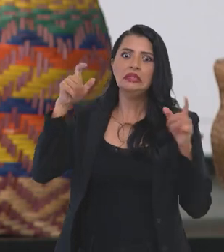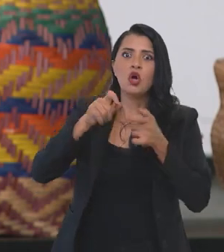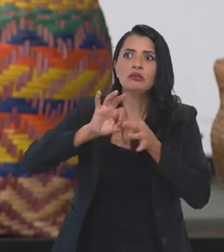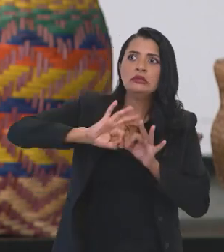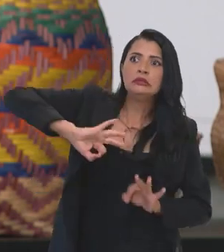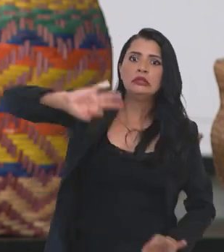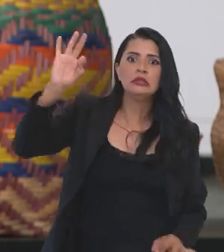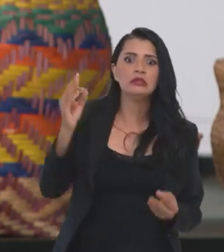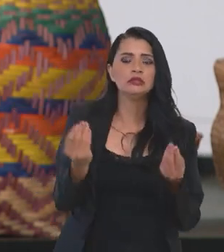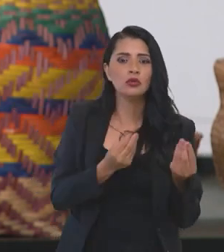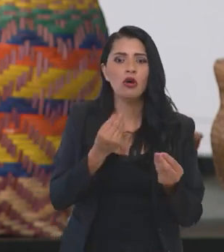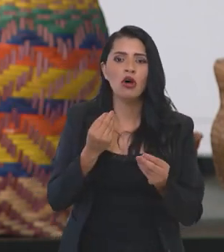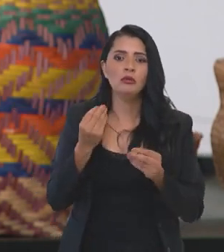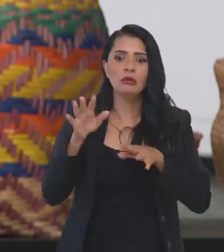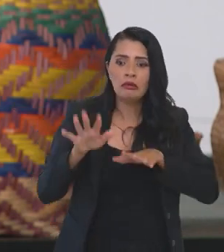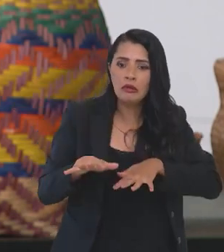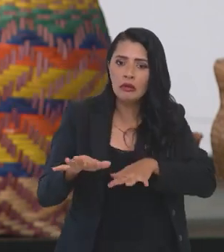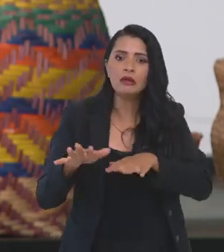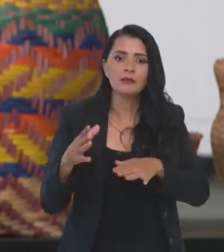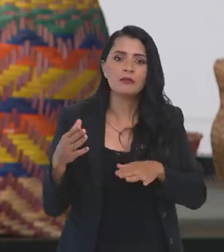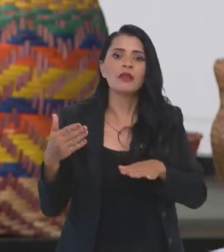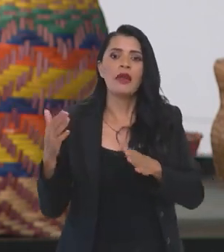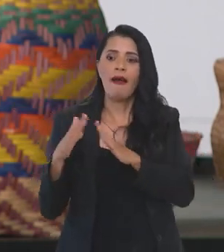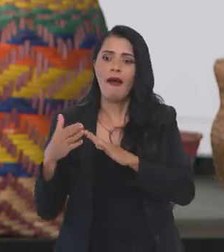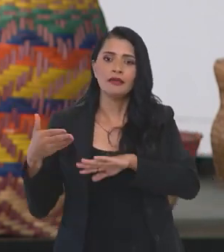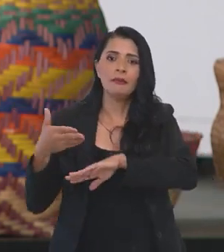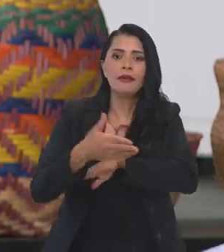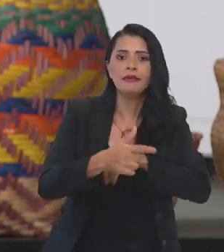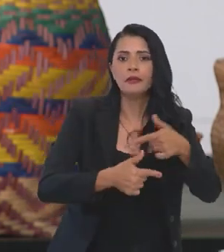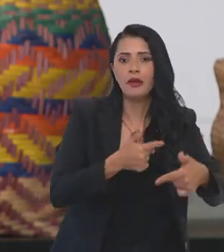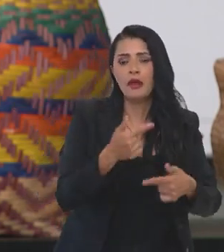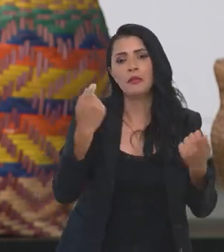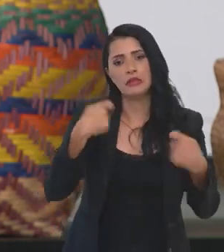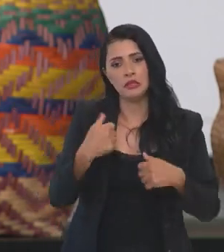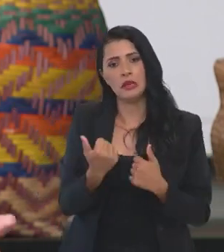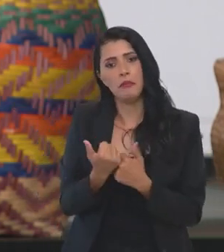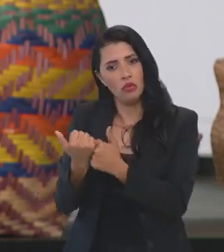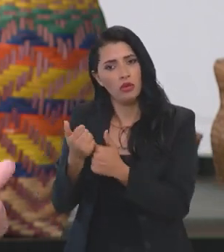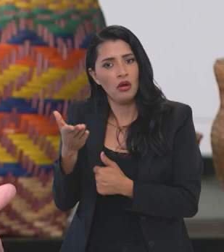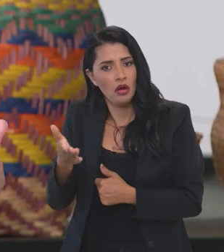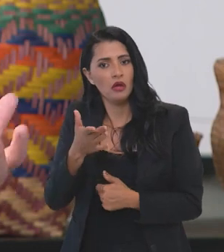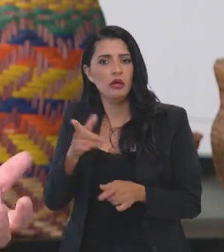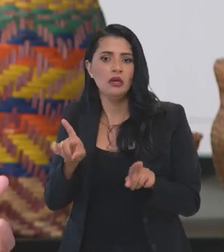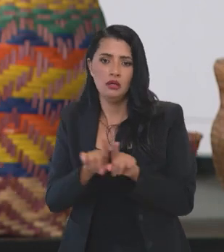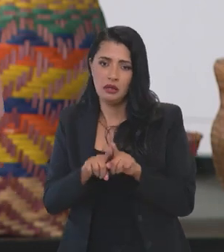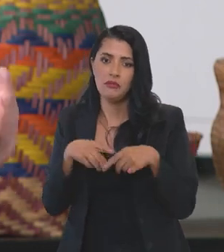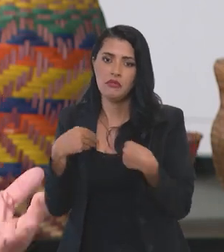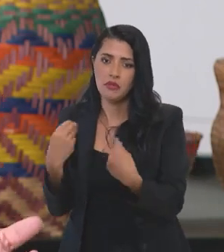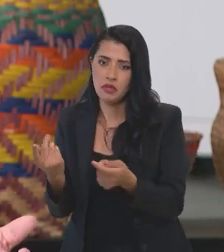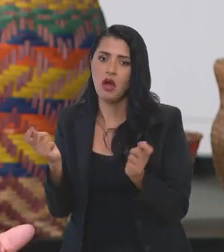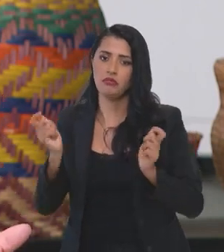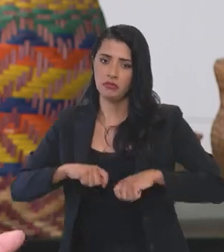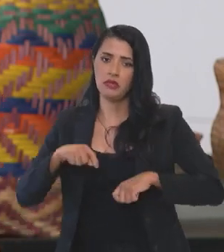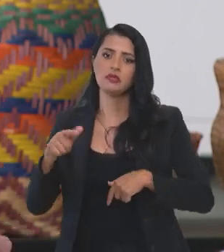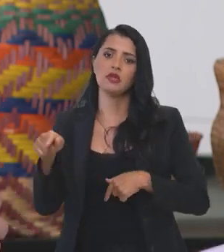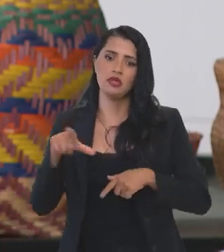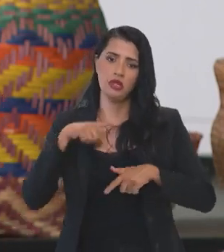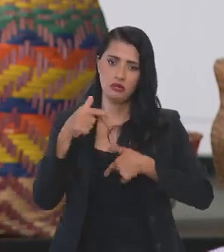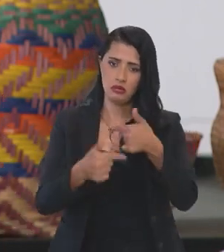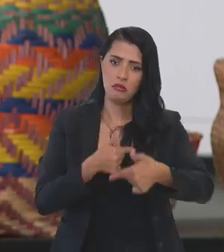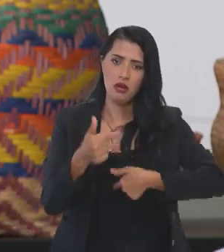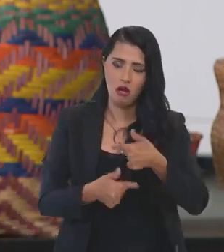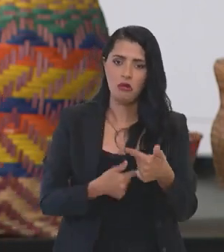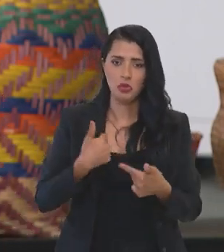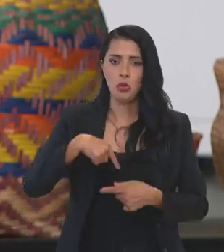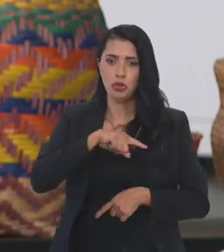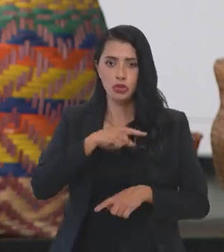dificuldade geográfica. O trânsito desses servidores é preciso apoiá-lo e é preciso também dar condições de trabalho. Então,